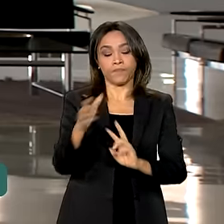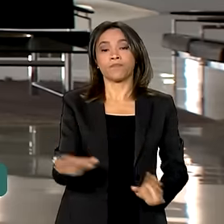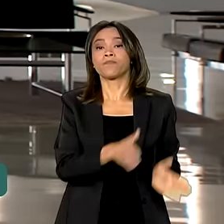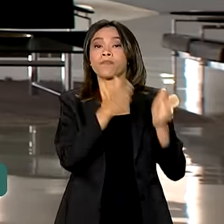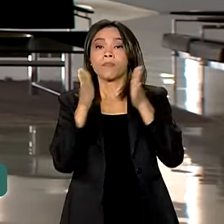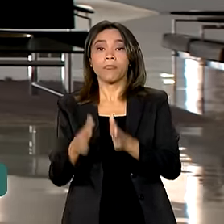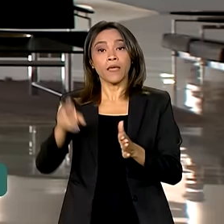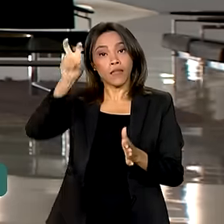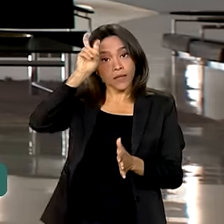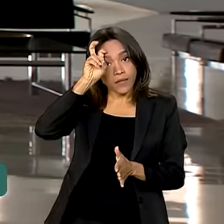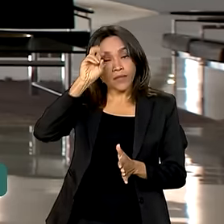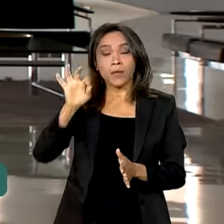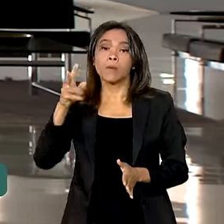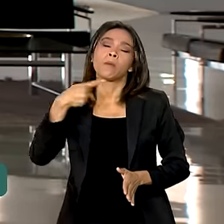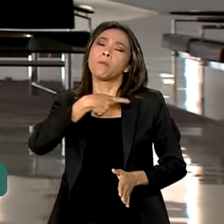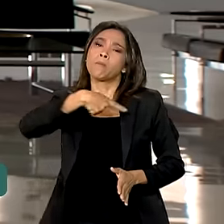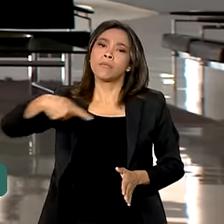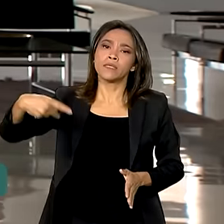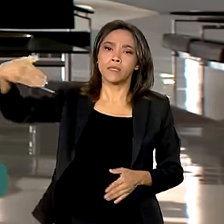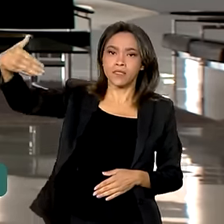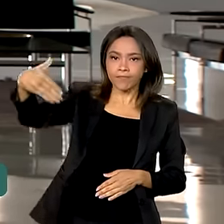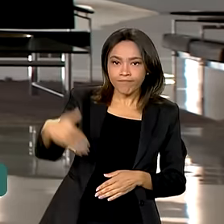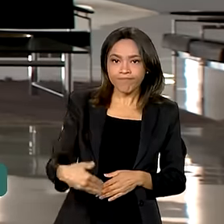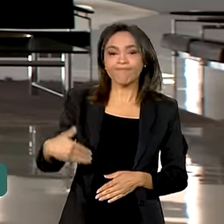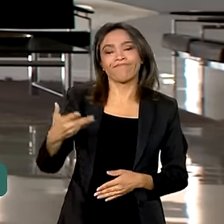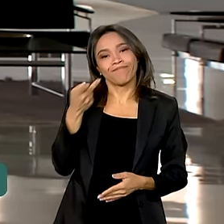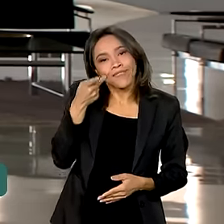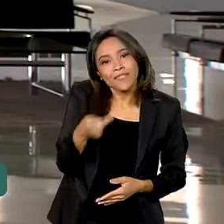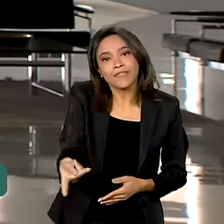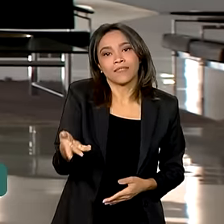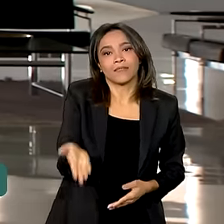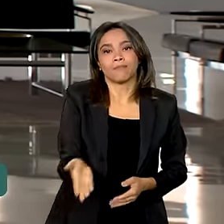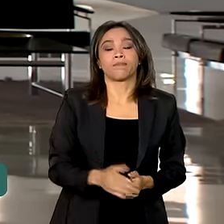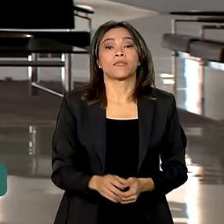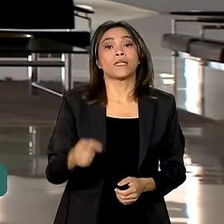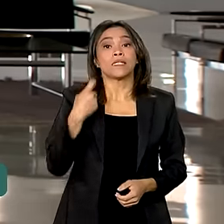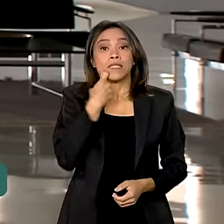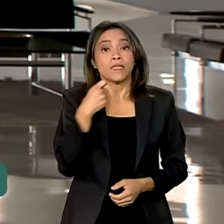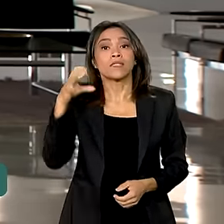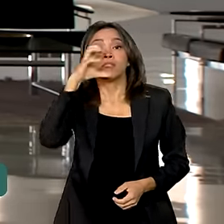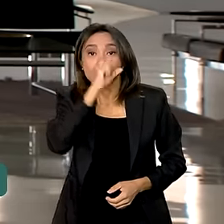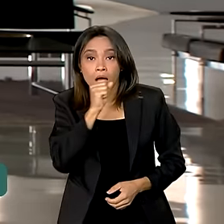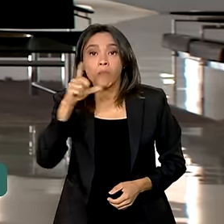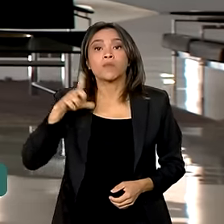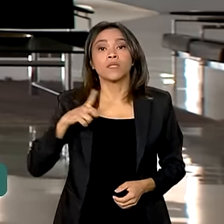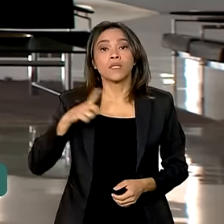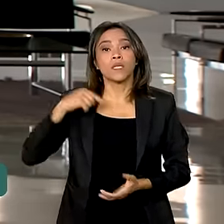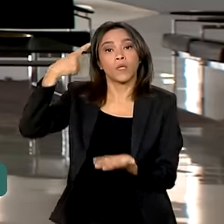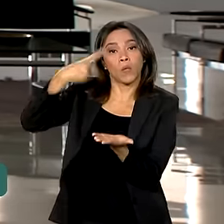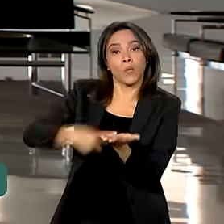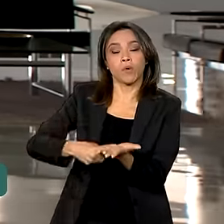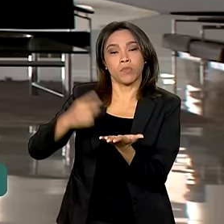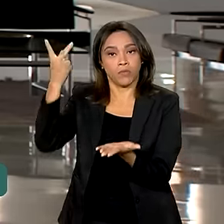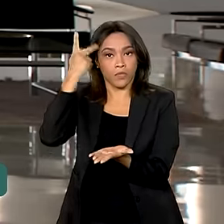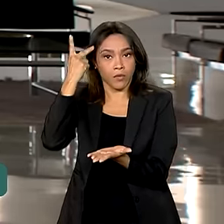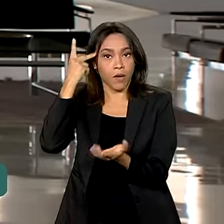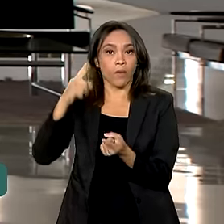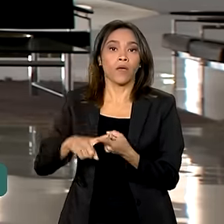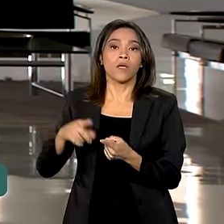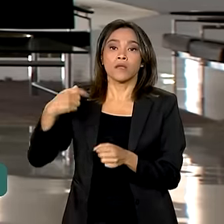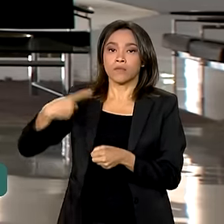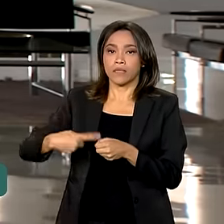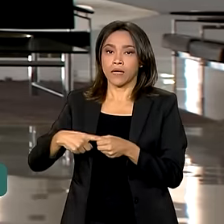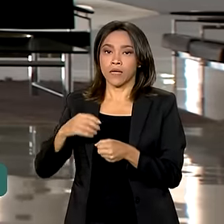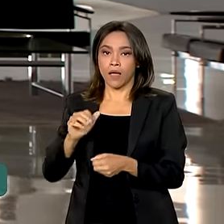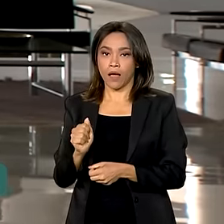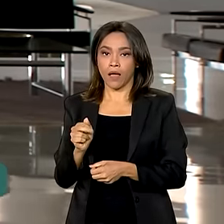presidente do Benin, Patrício Talon. Na sexta e no sábado, o presidente tem agendas em São Paulo. Em Araraquara, ele